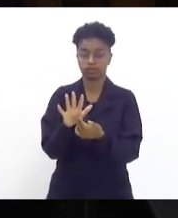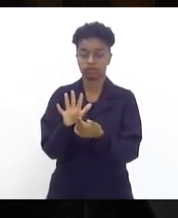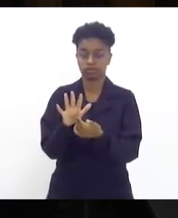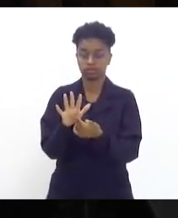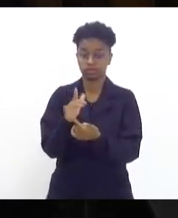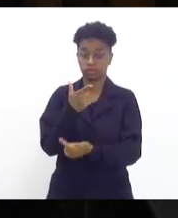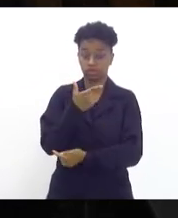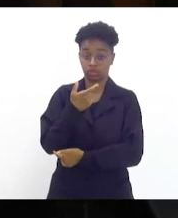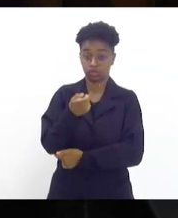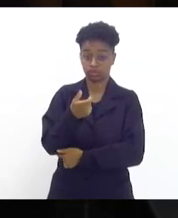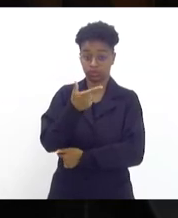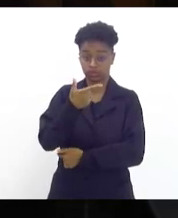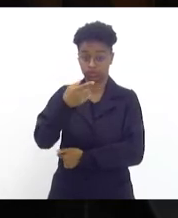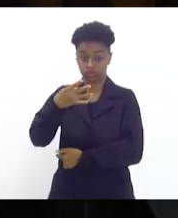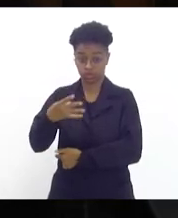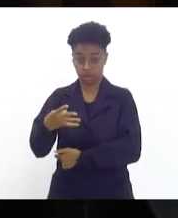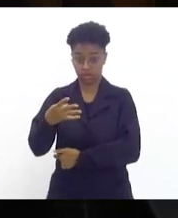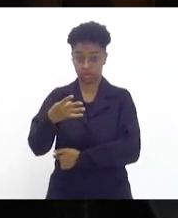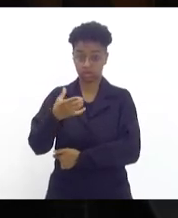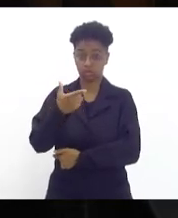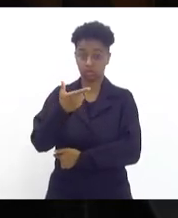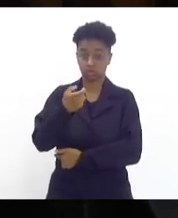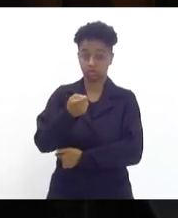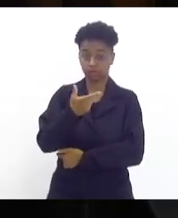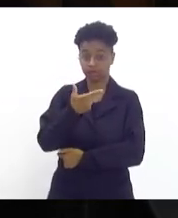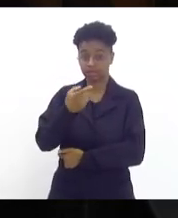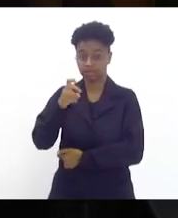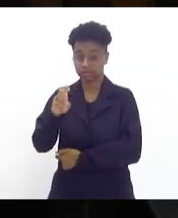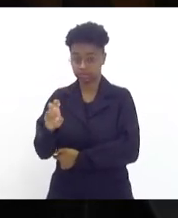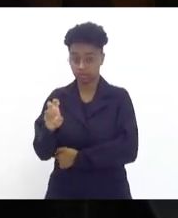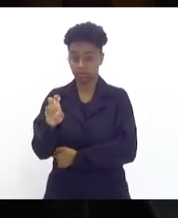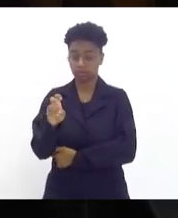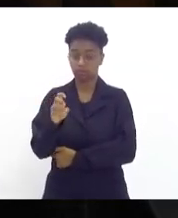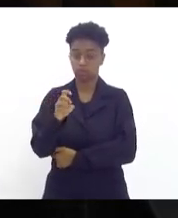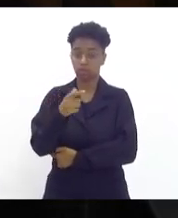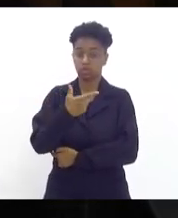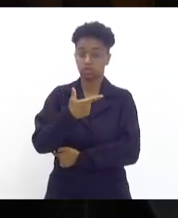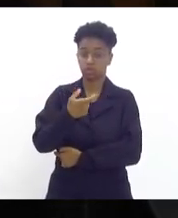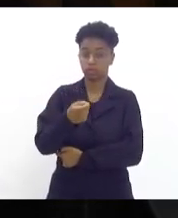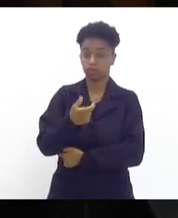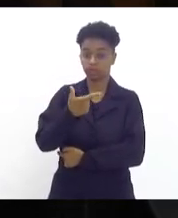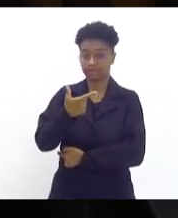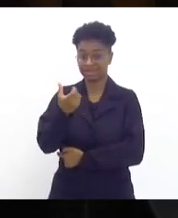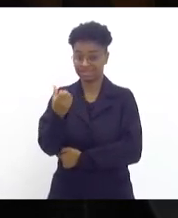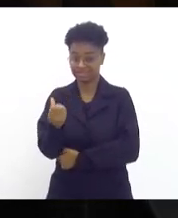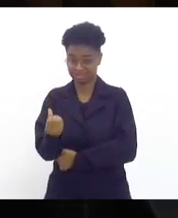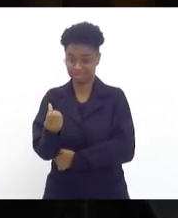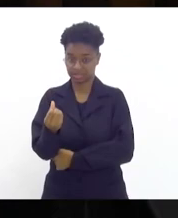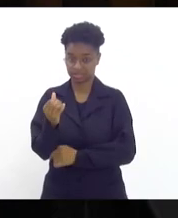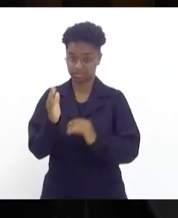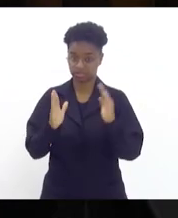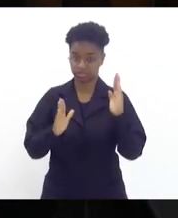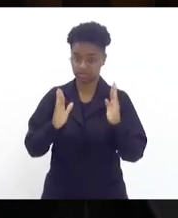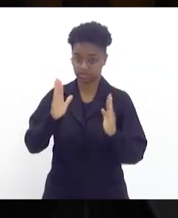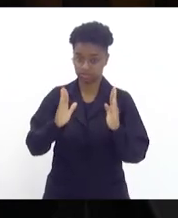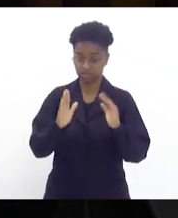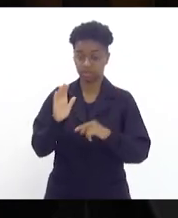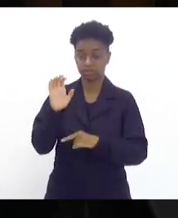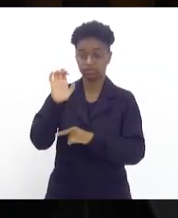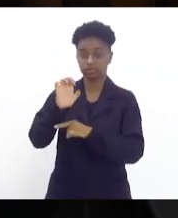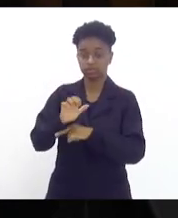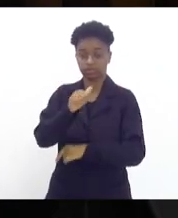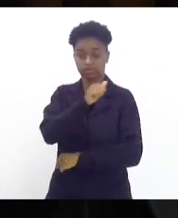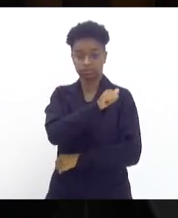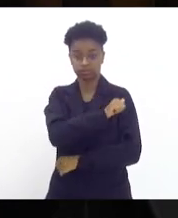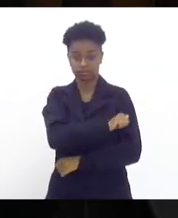2024, 2025 e 2026 o Estado do Rio de